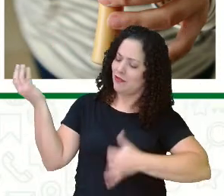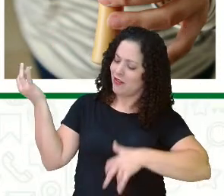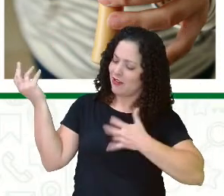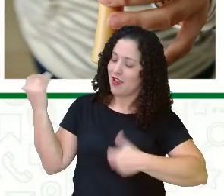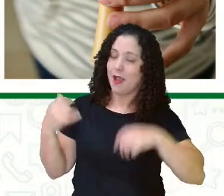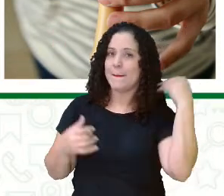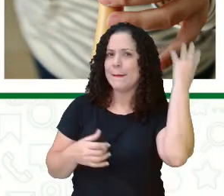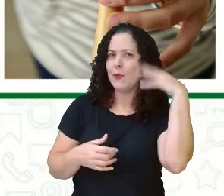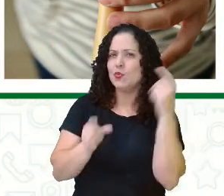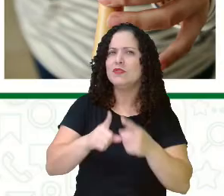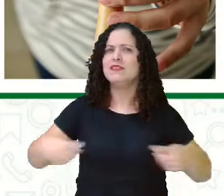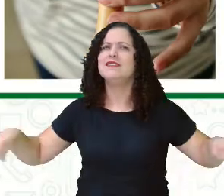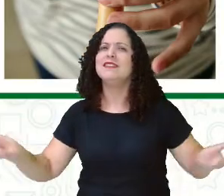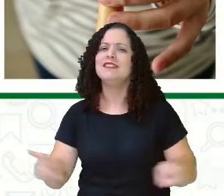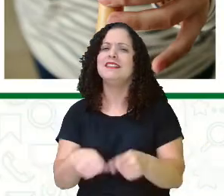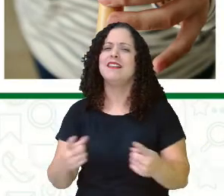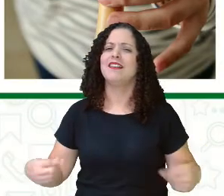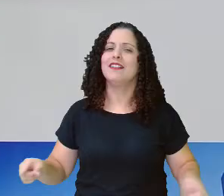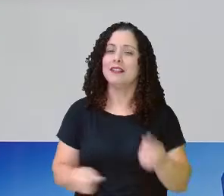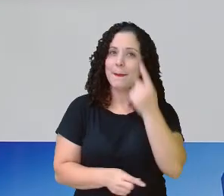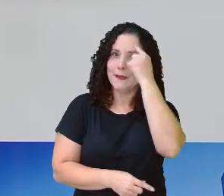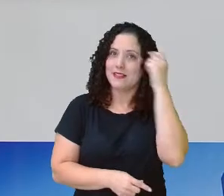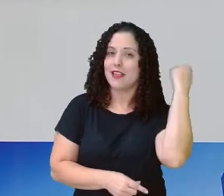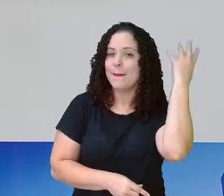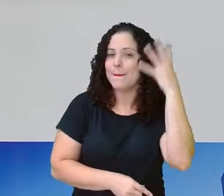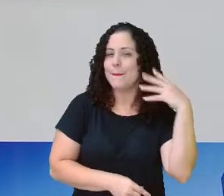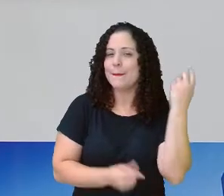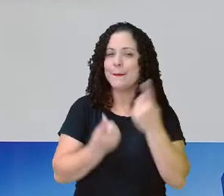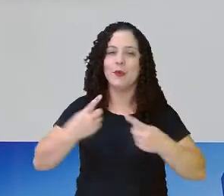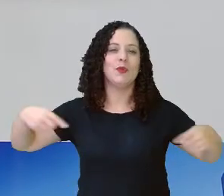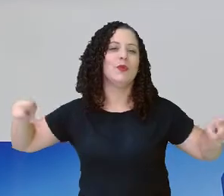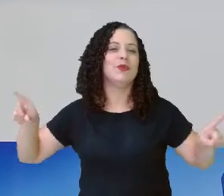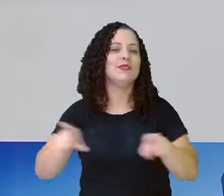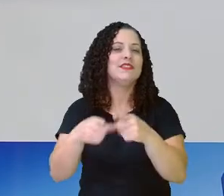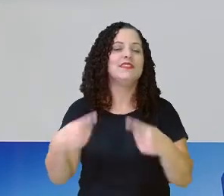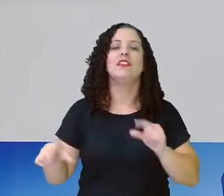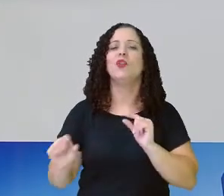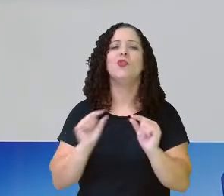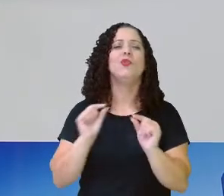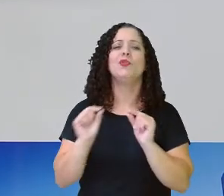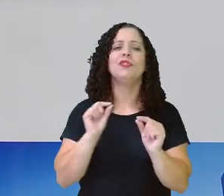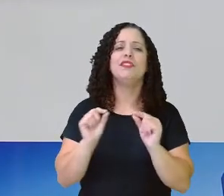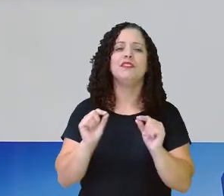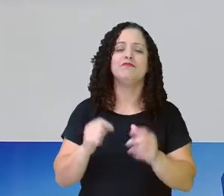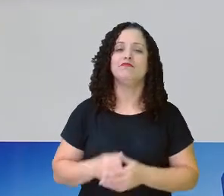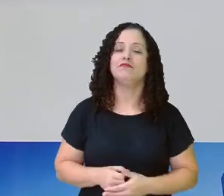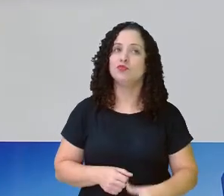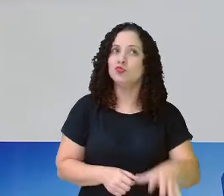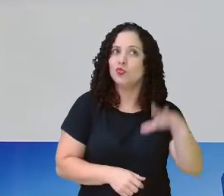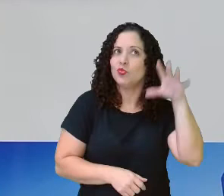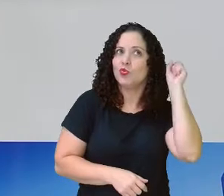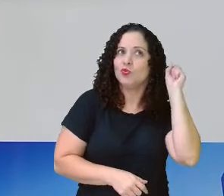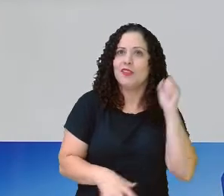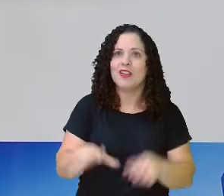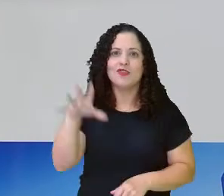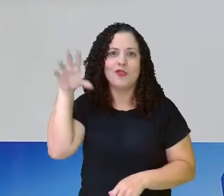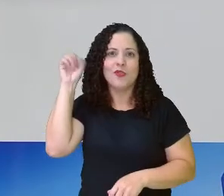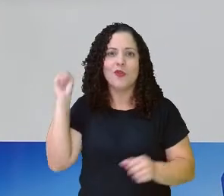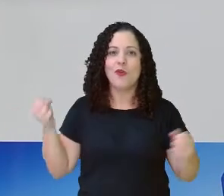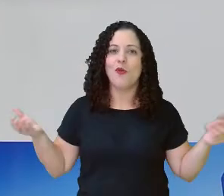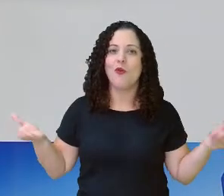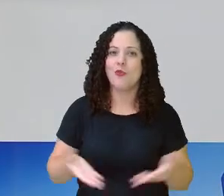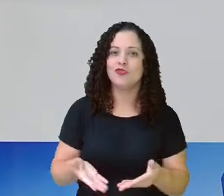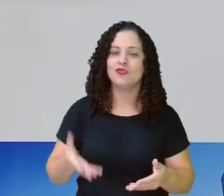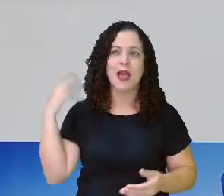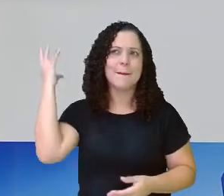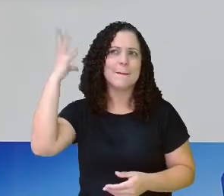aprendendo uma música. Ora, gente, a gente pensar na música é dizer que música que a gente escuta hoje em dia, que é criada hoje em